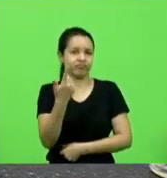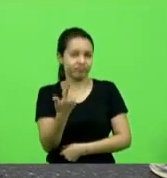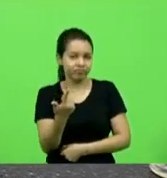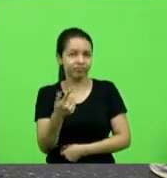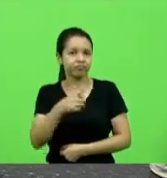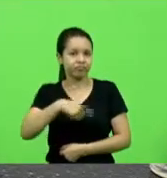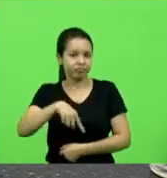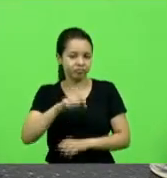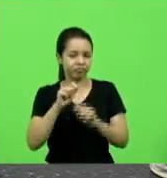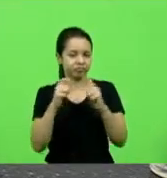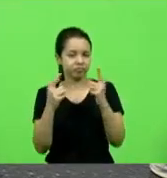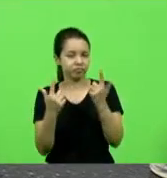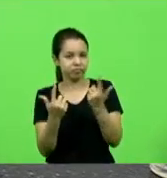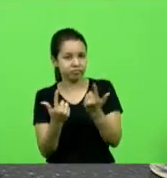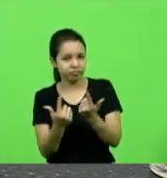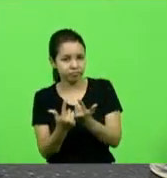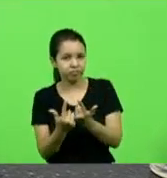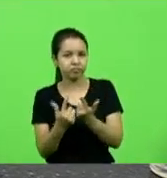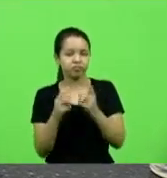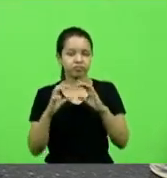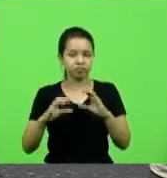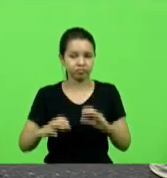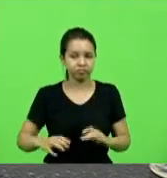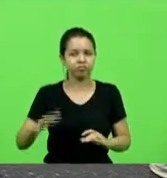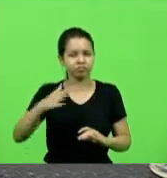Legislativa do ponto de vista do cidadão